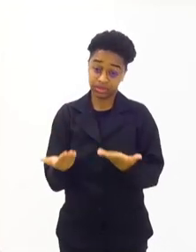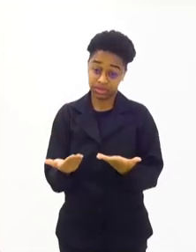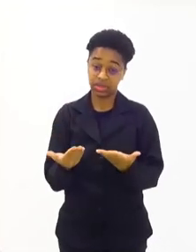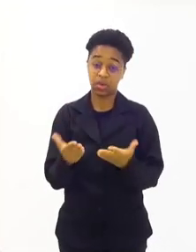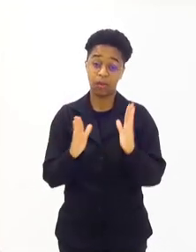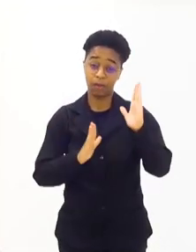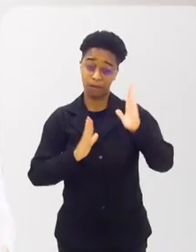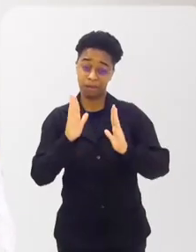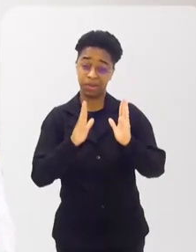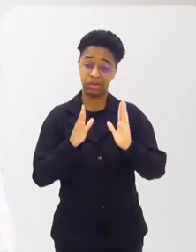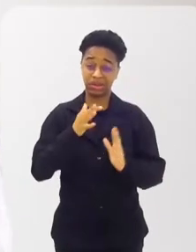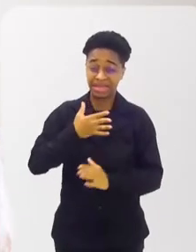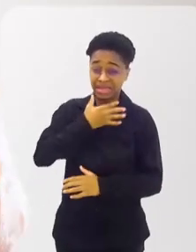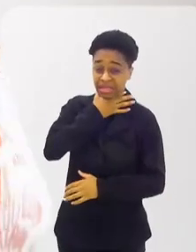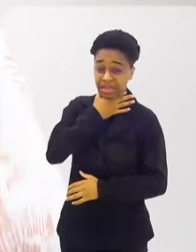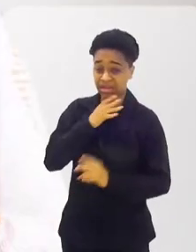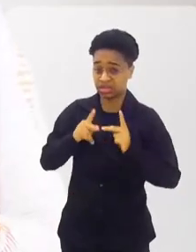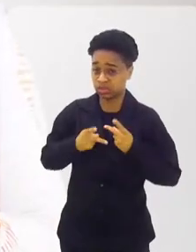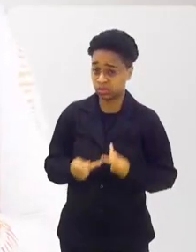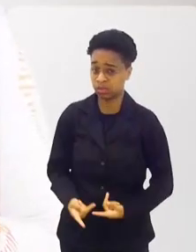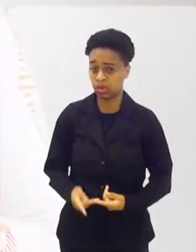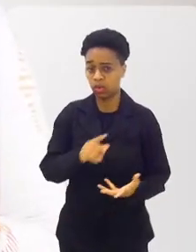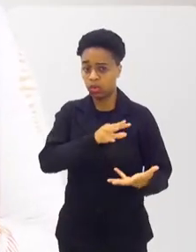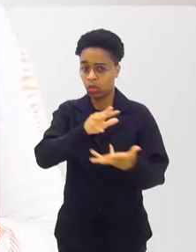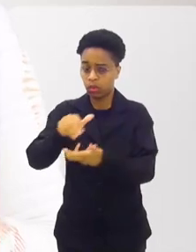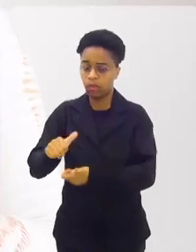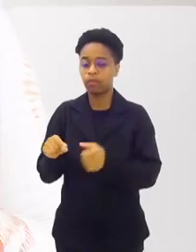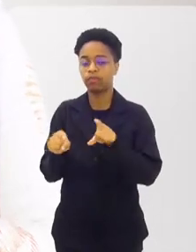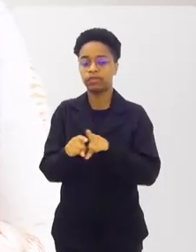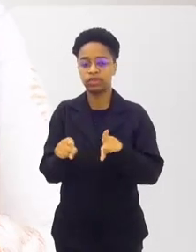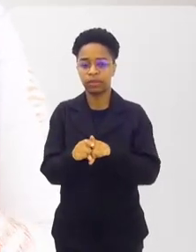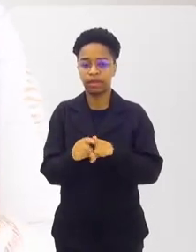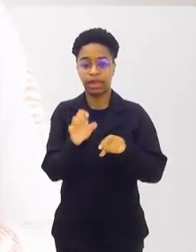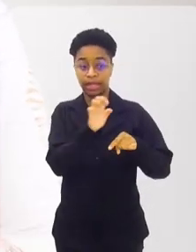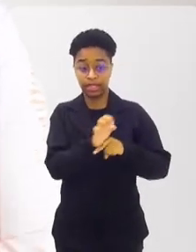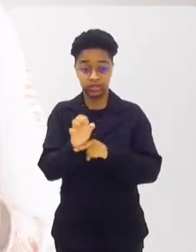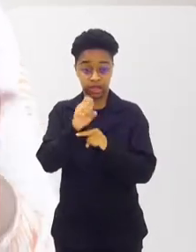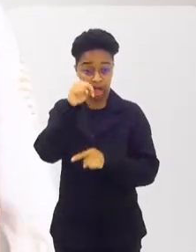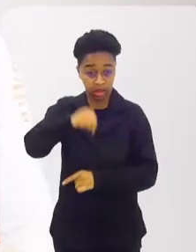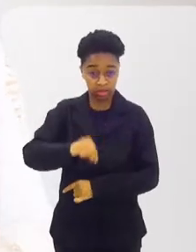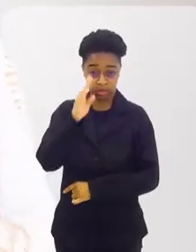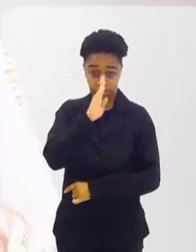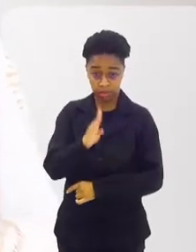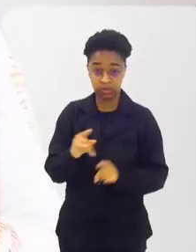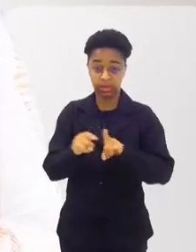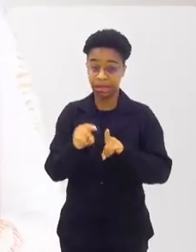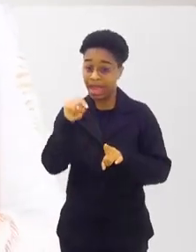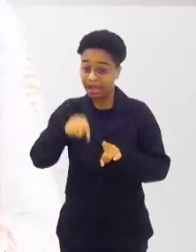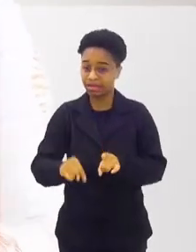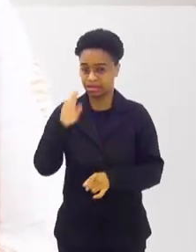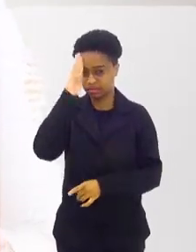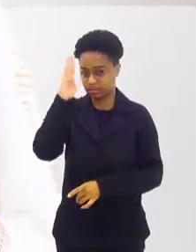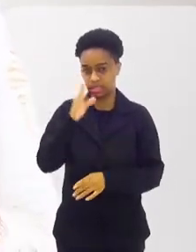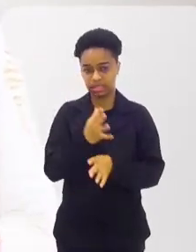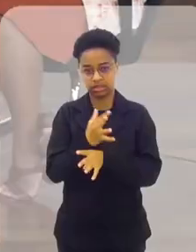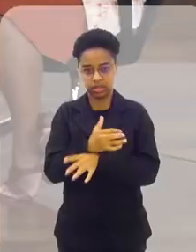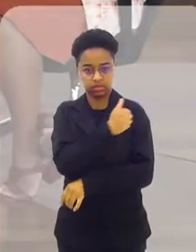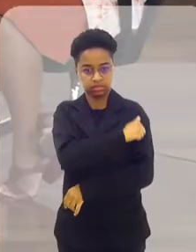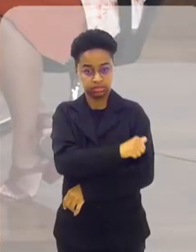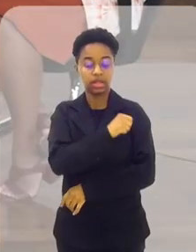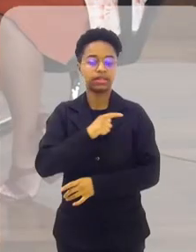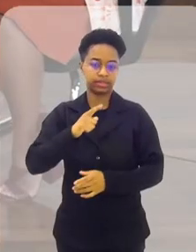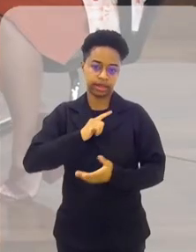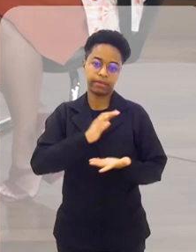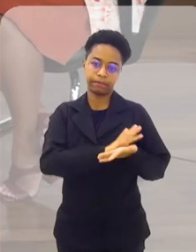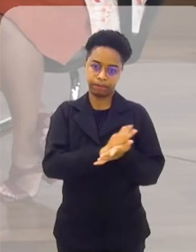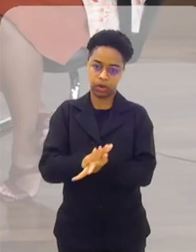humanitárias do nosso mundo e o que reverbera nos estados do Brasil e na cidade do Rio de Janeiro,